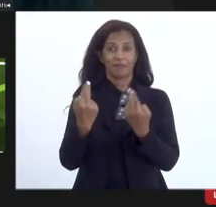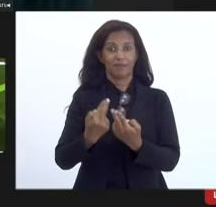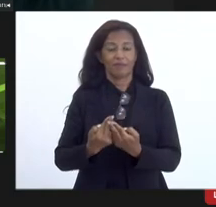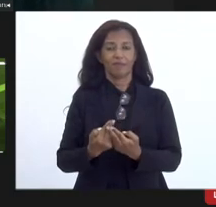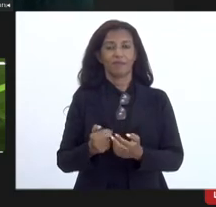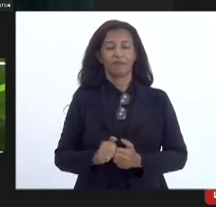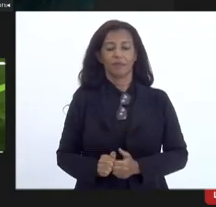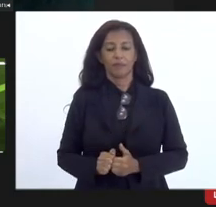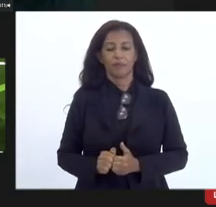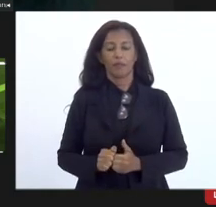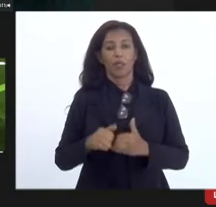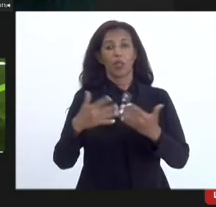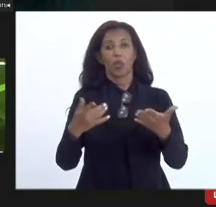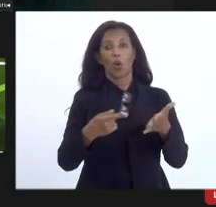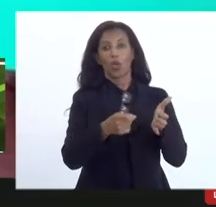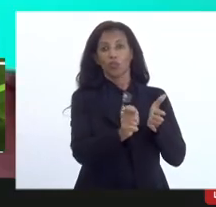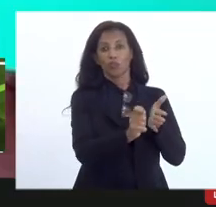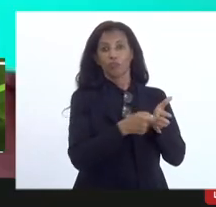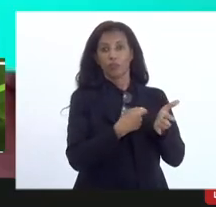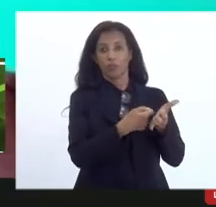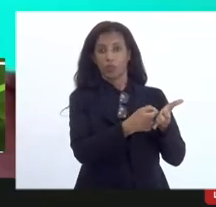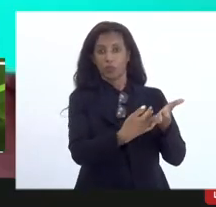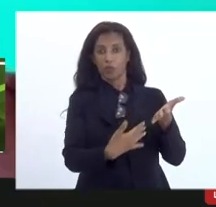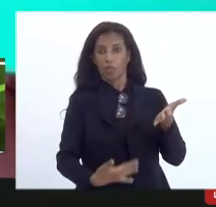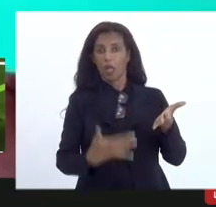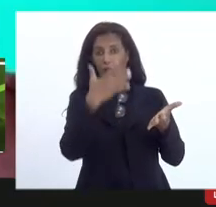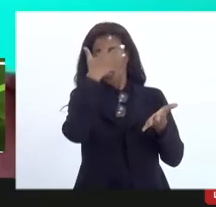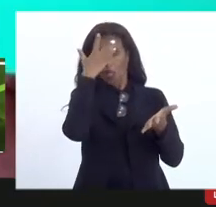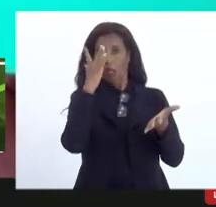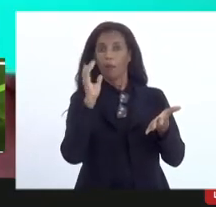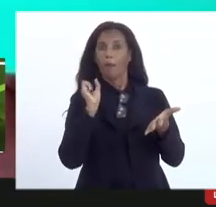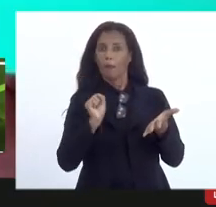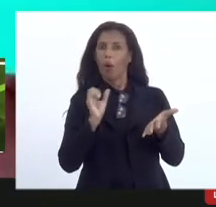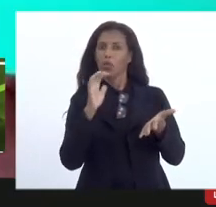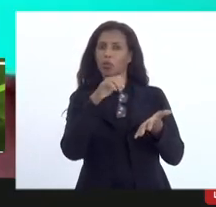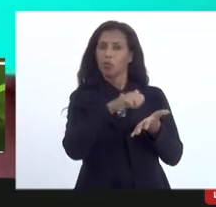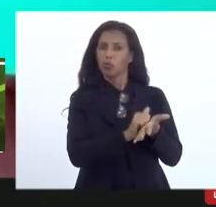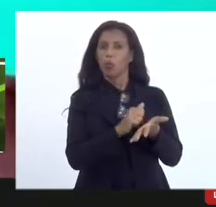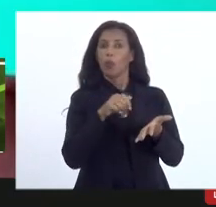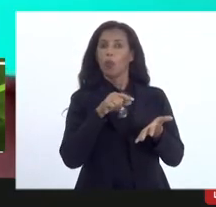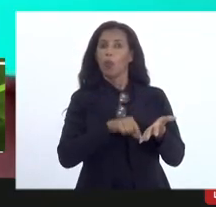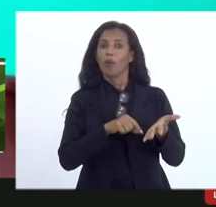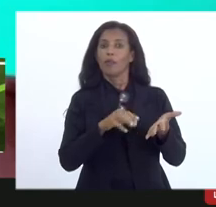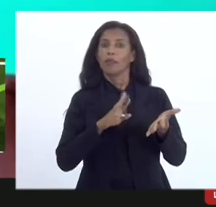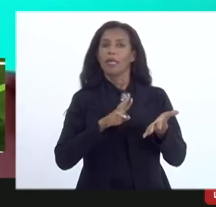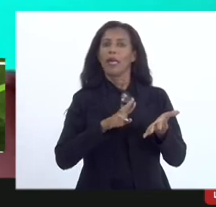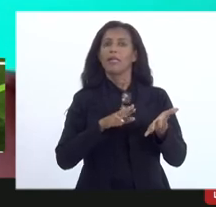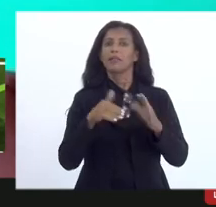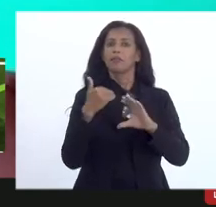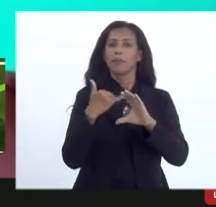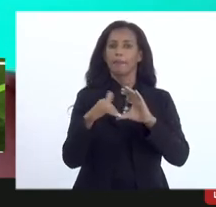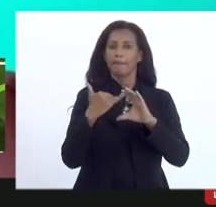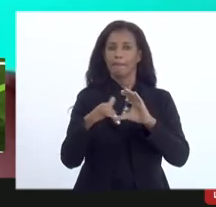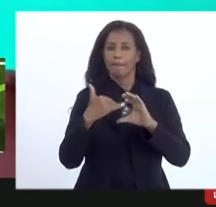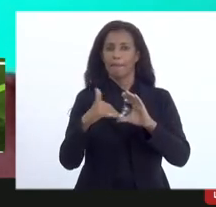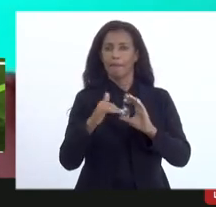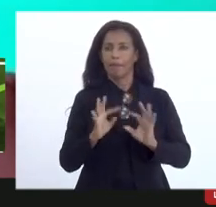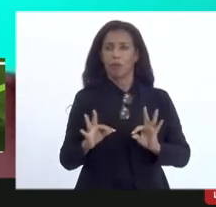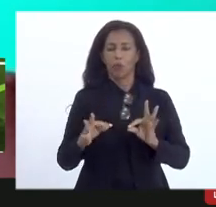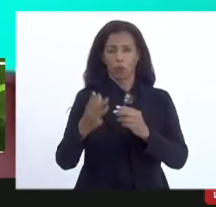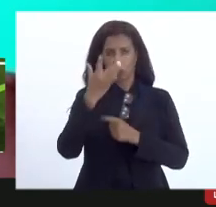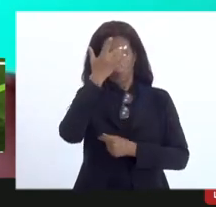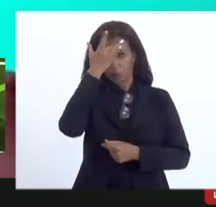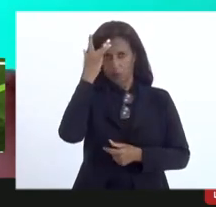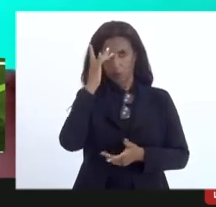nós abrimos um cadastro em que as pessoas podem colocar os seus e-mails nesse cadastro e todas as